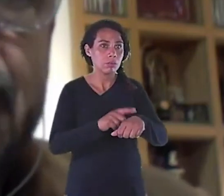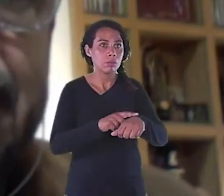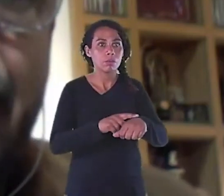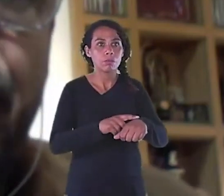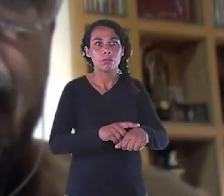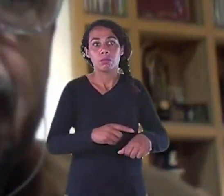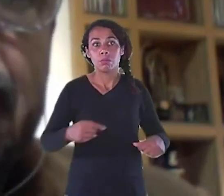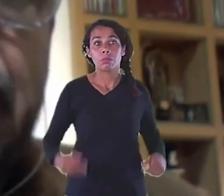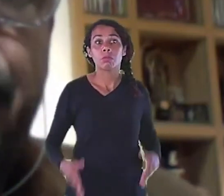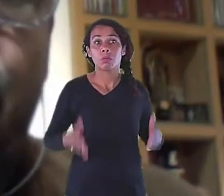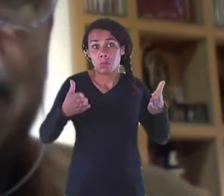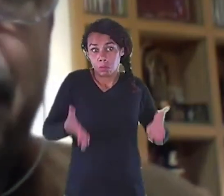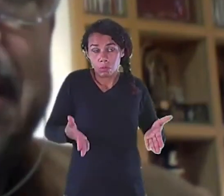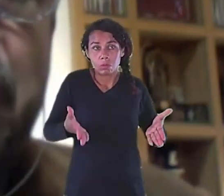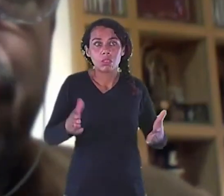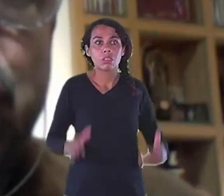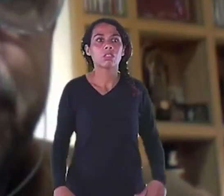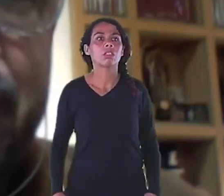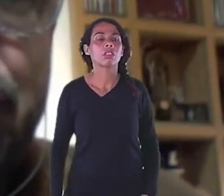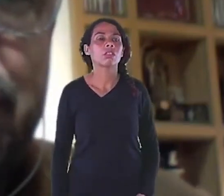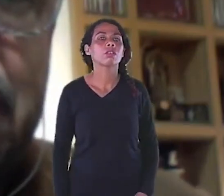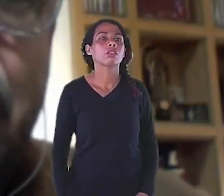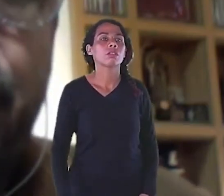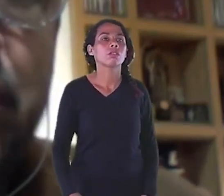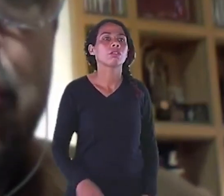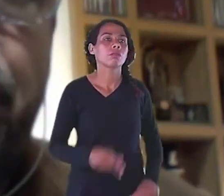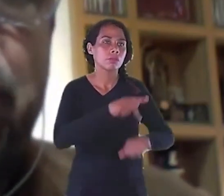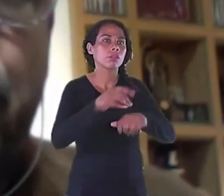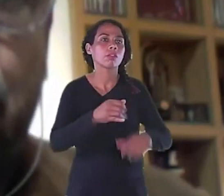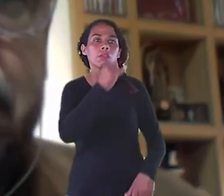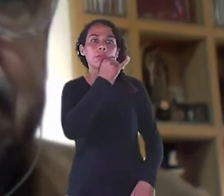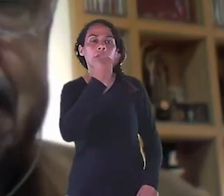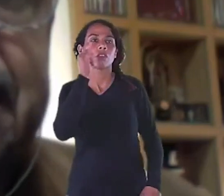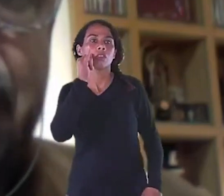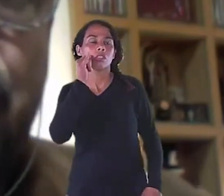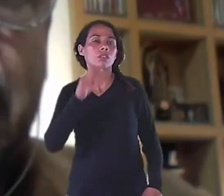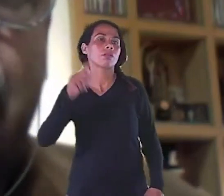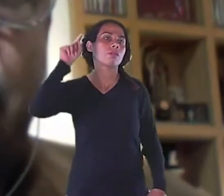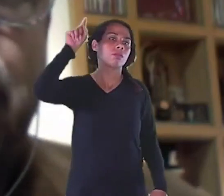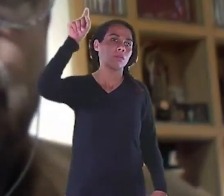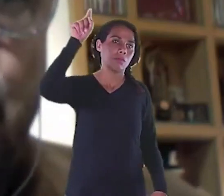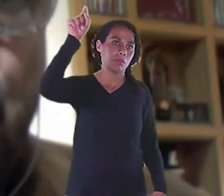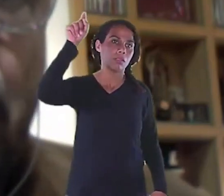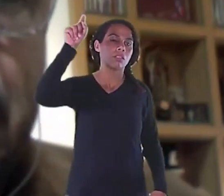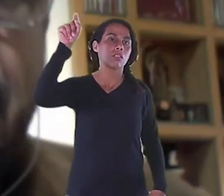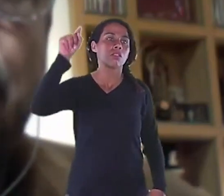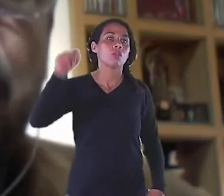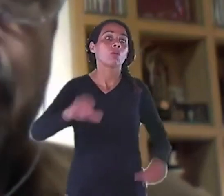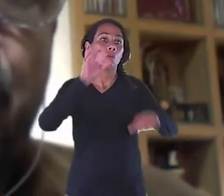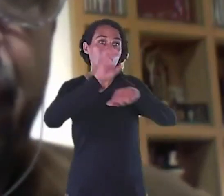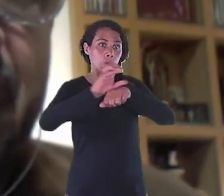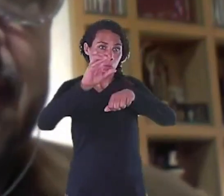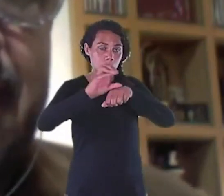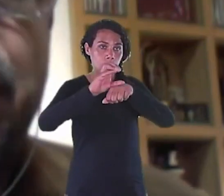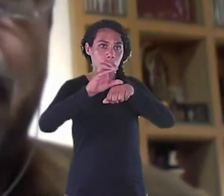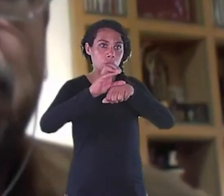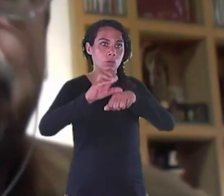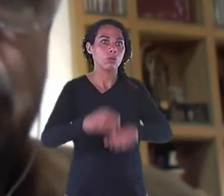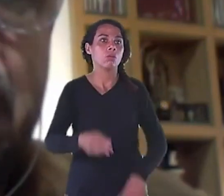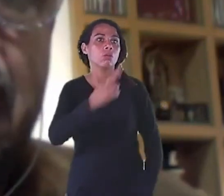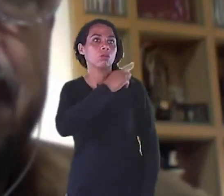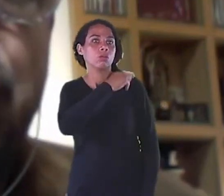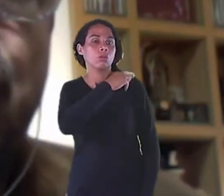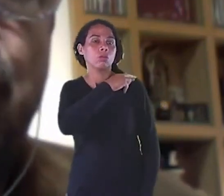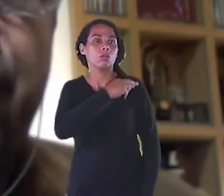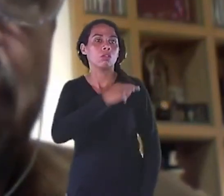Campanha Em Napoli E por causa da pandemia Foi suspenso Por isso que eu pedi Para o livro ser lançado Agora em julho Que era o tempo Que eu ficaria lá De